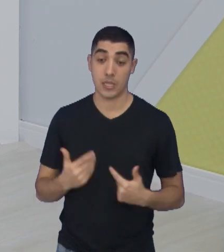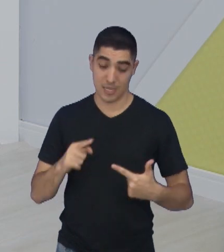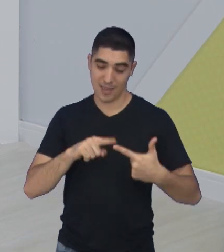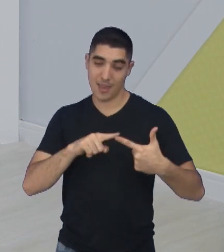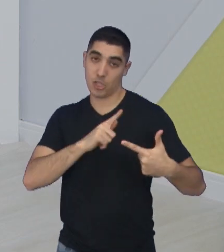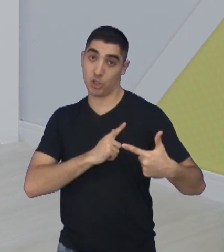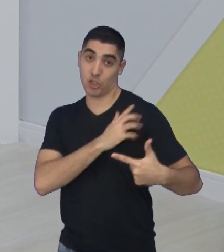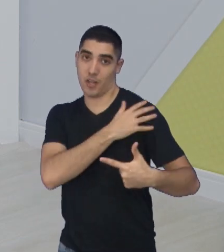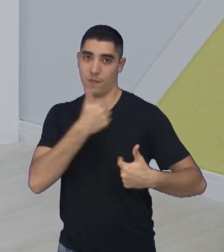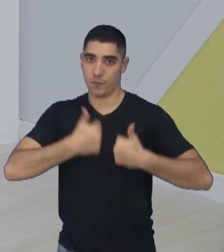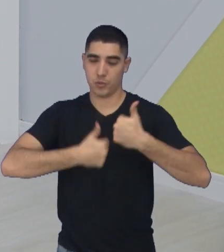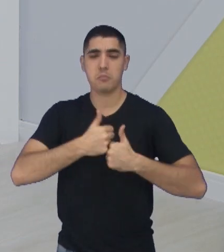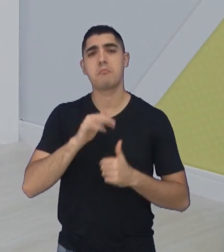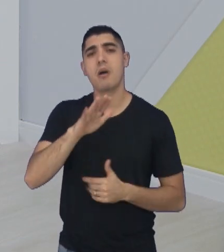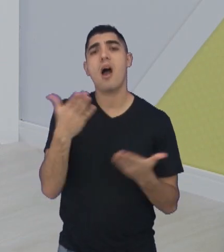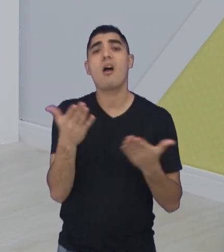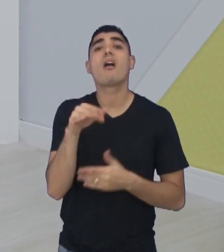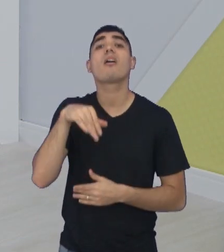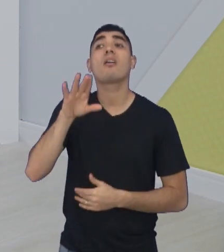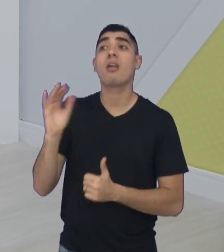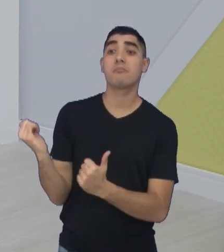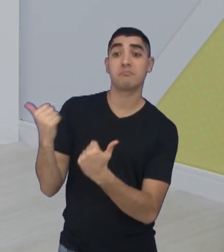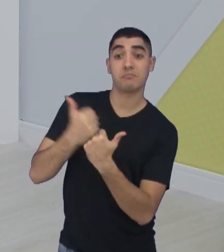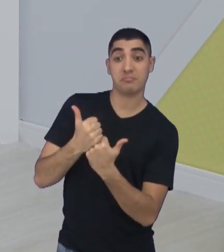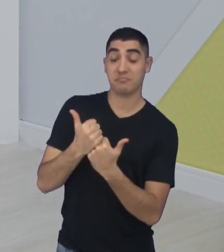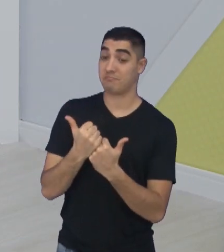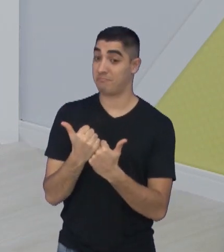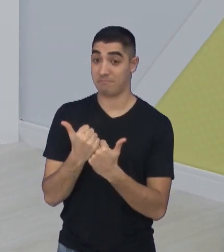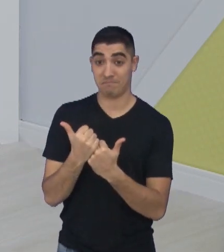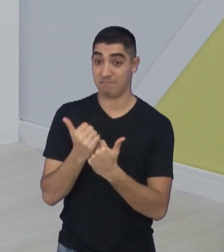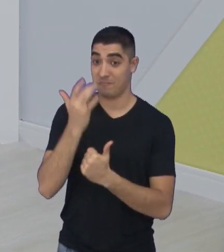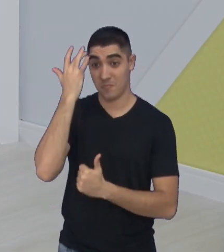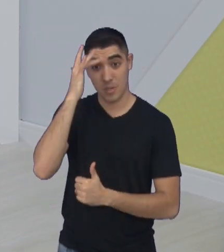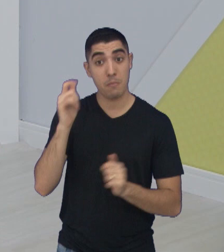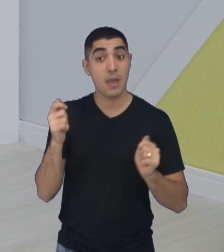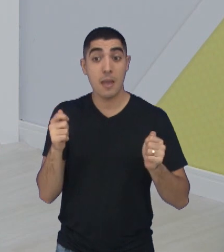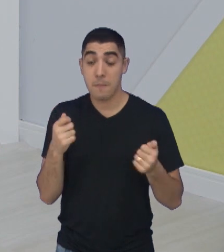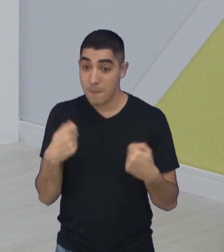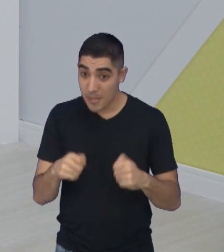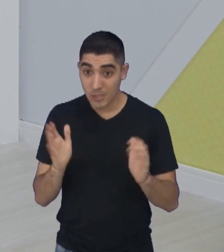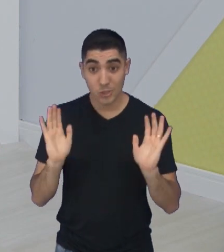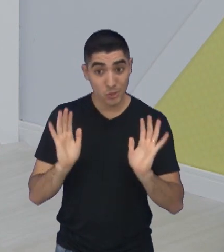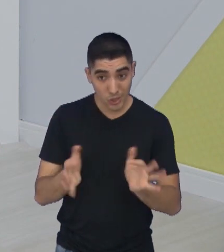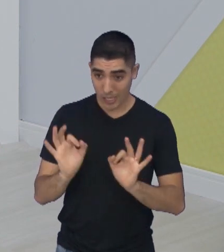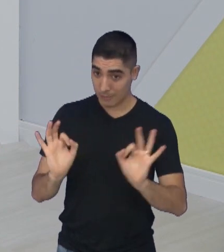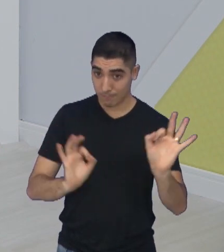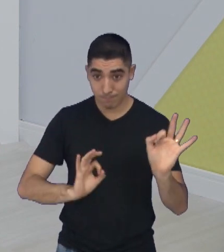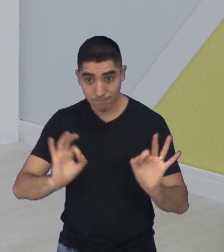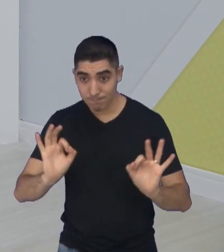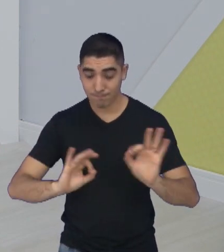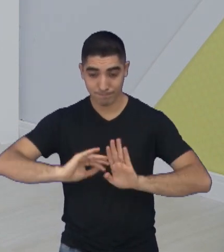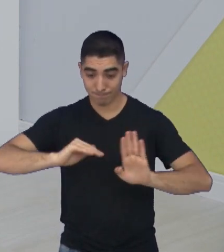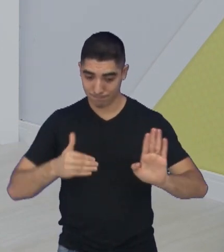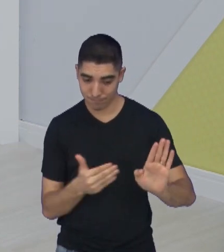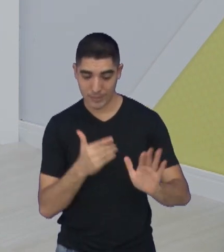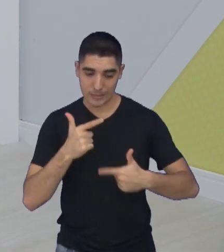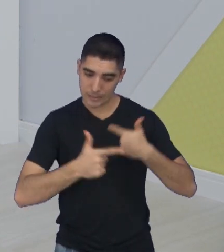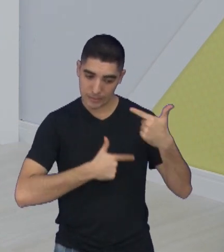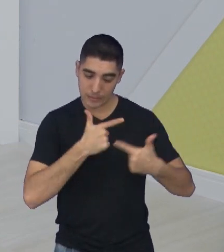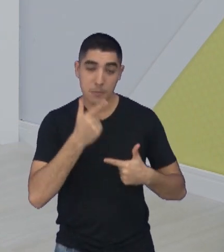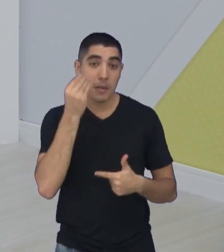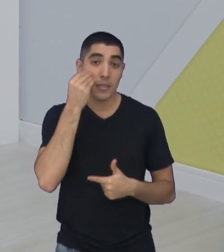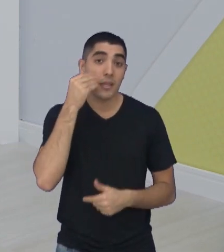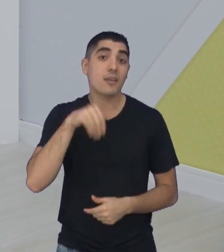é a seguinte, quem vem para o lugar do Ricardo Costa, não tem muito tempo, tem que se mexer, tem que trabalhar aí nos bastidores para repor o